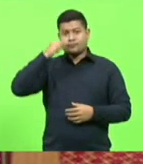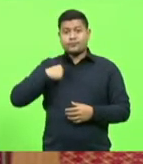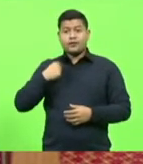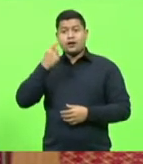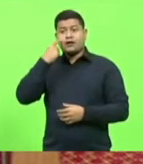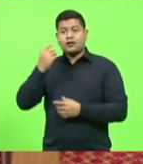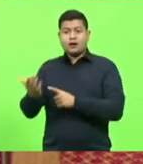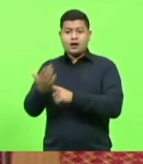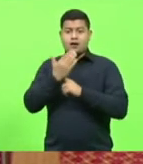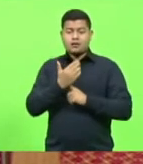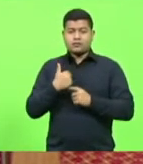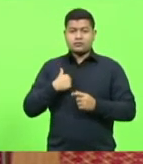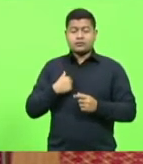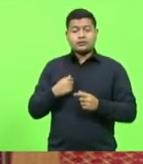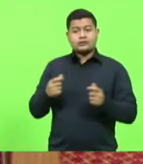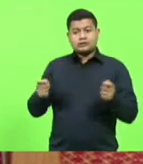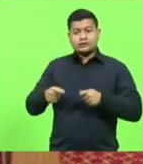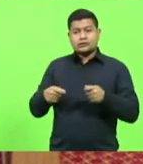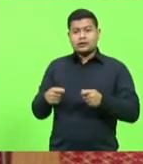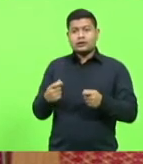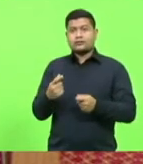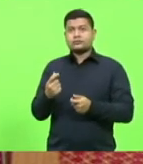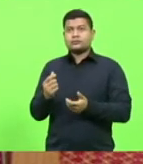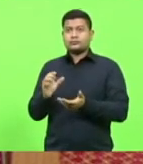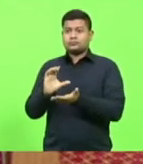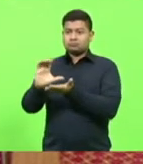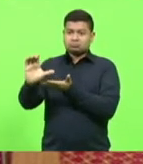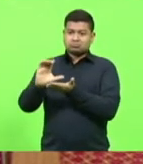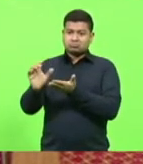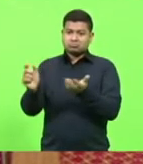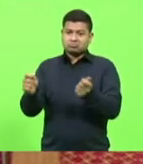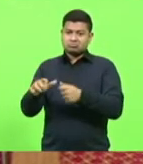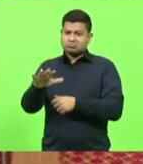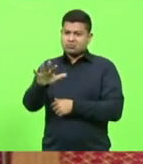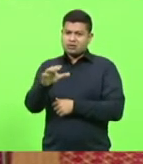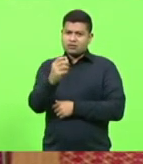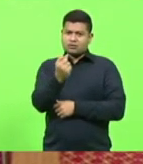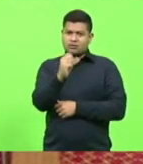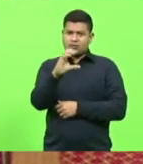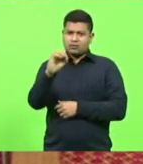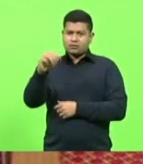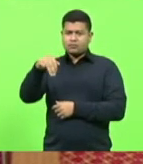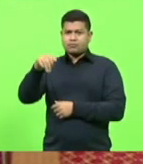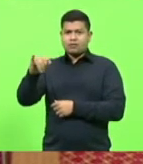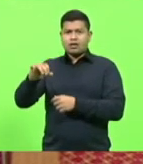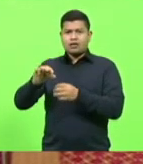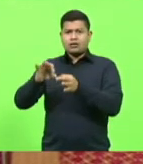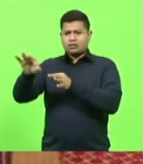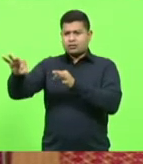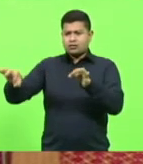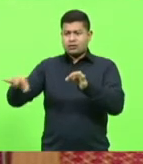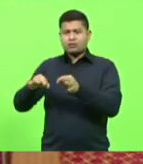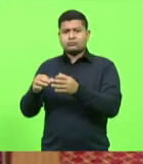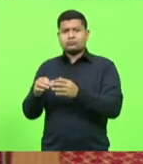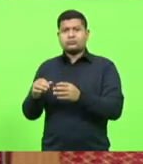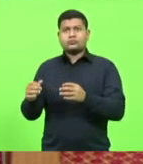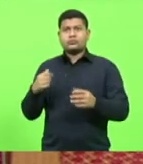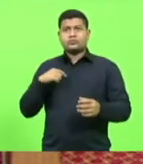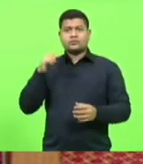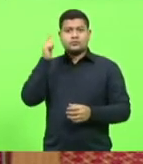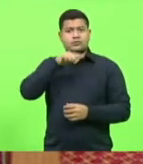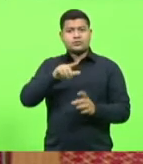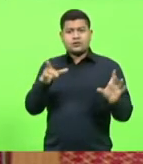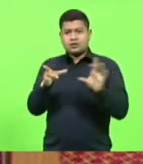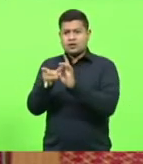necessidade de investir um pedaço lá que dá uns 800 metros de asfalto para ligar esse centro